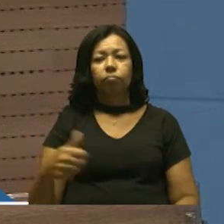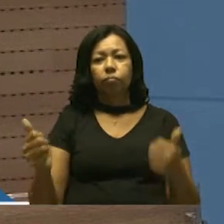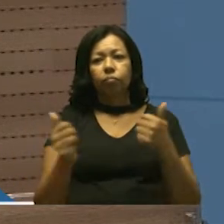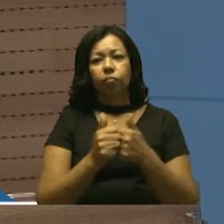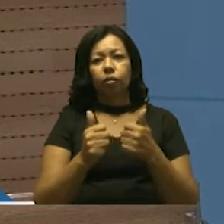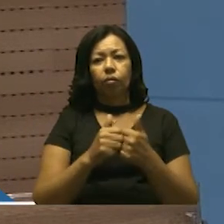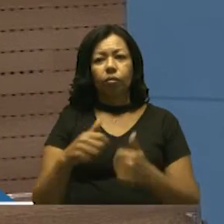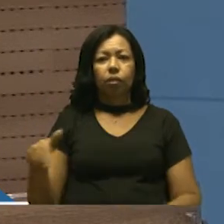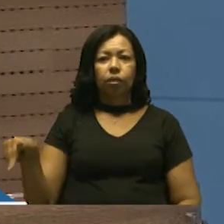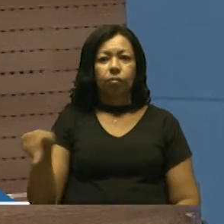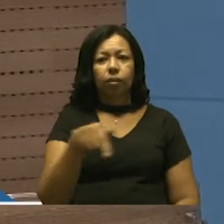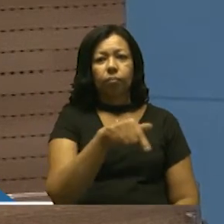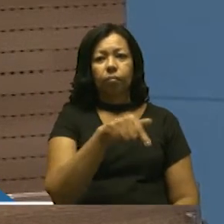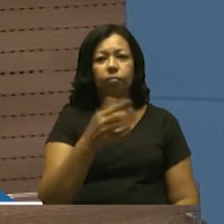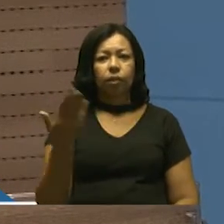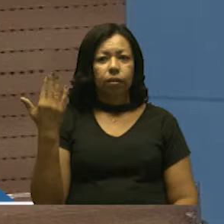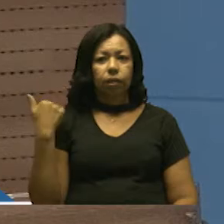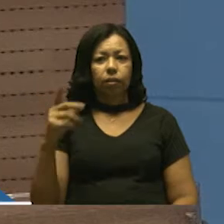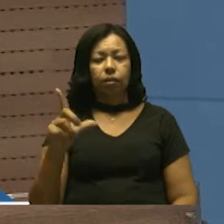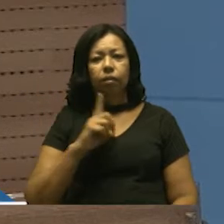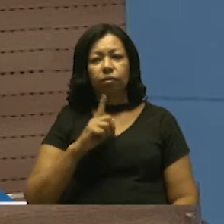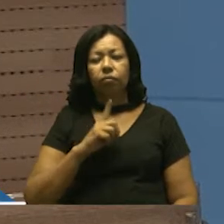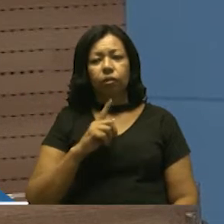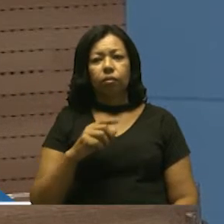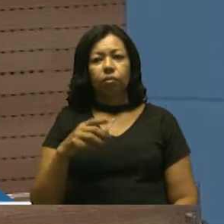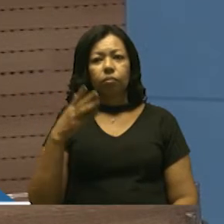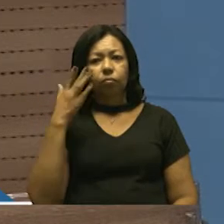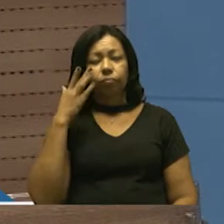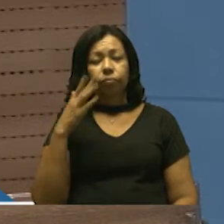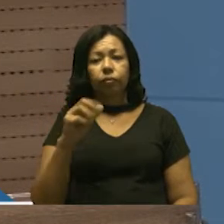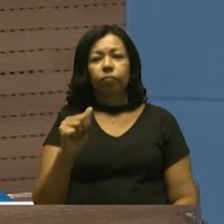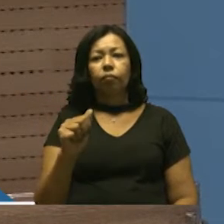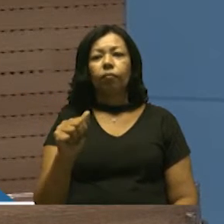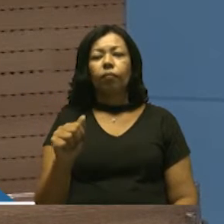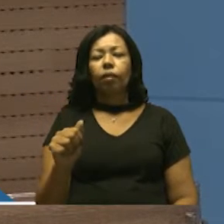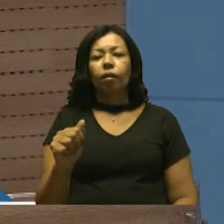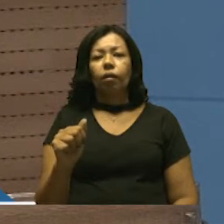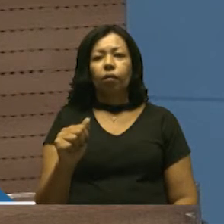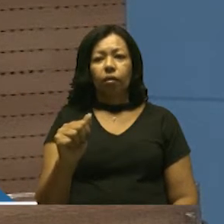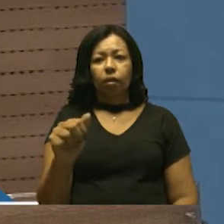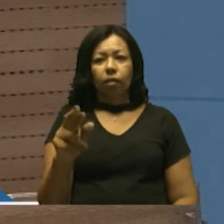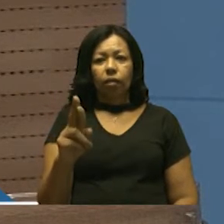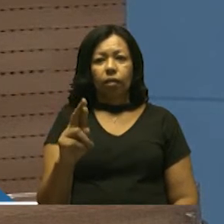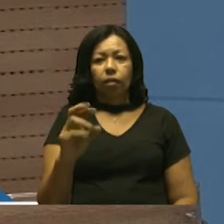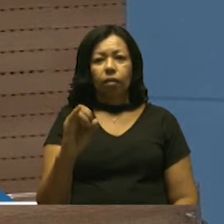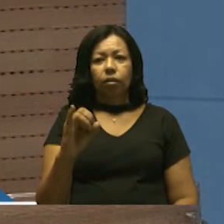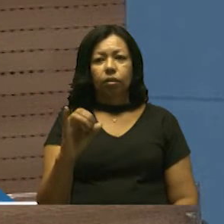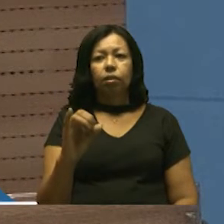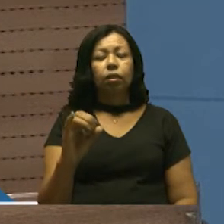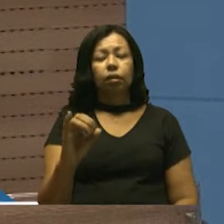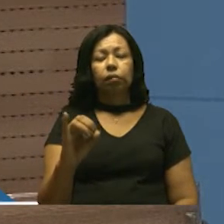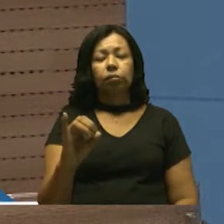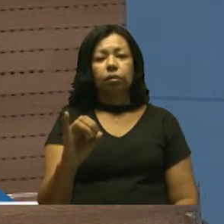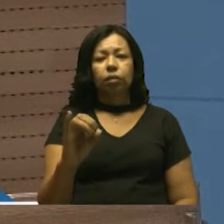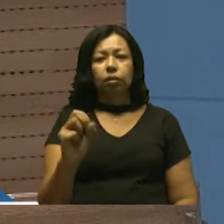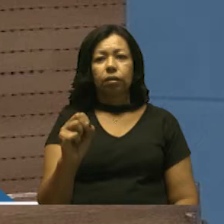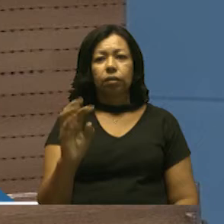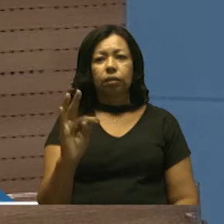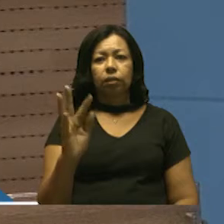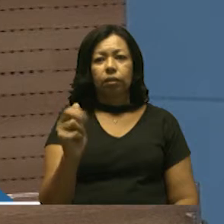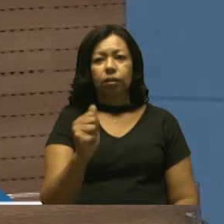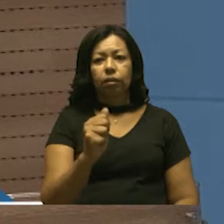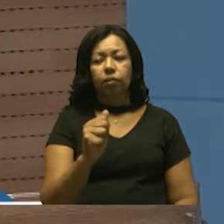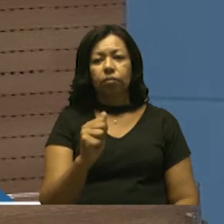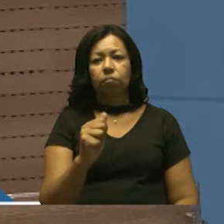na semana passada, tivemos um artista plástico de Cubatão premiado na Argentina com as suas